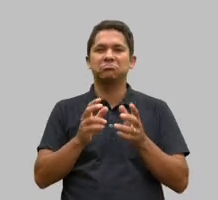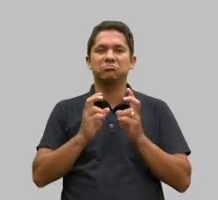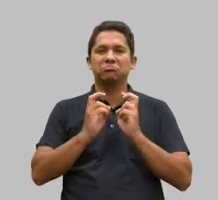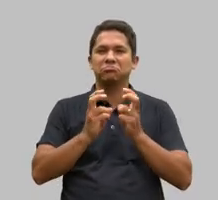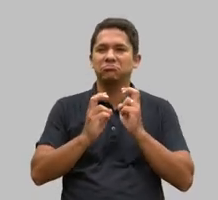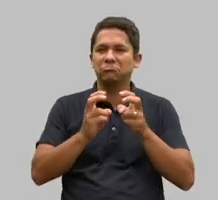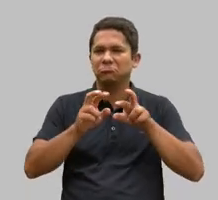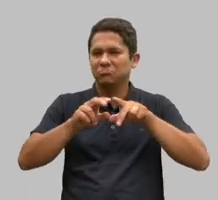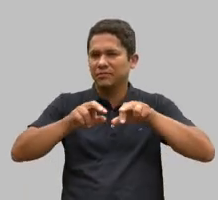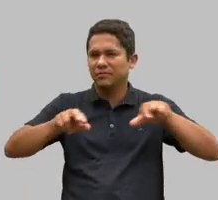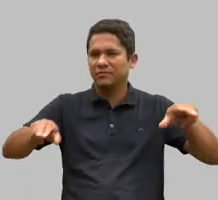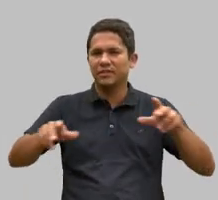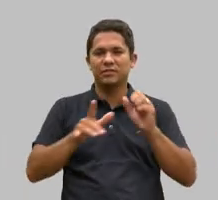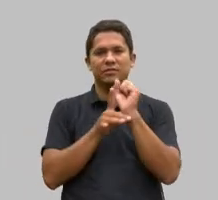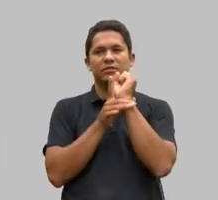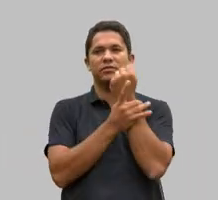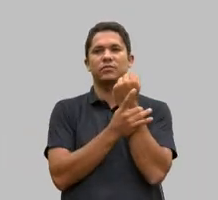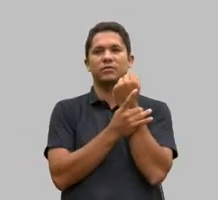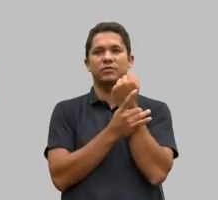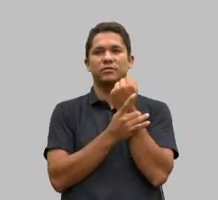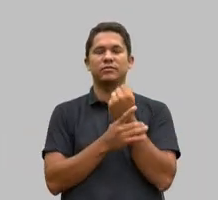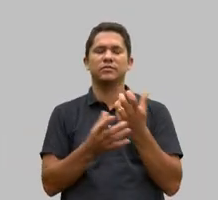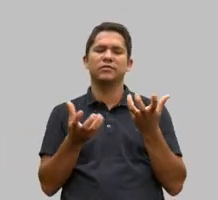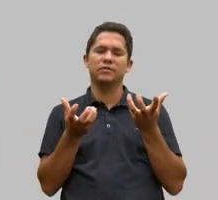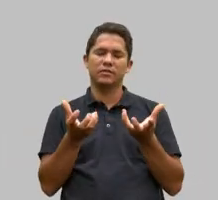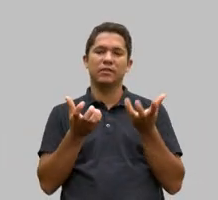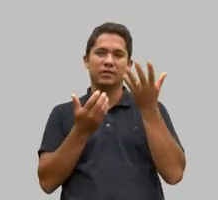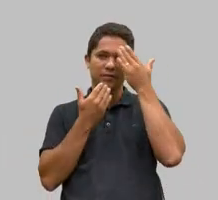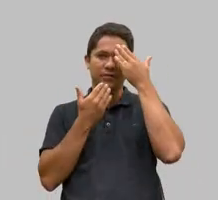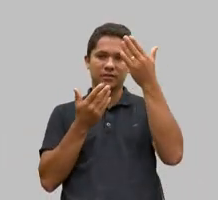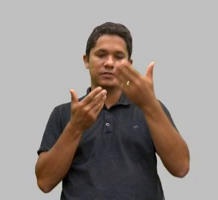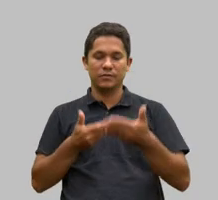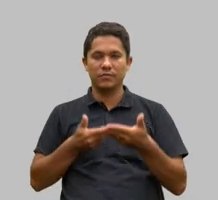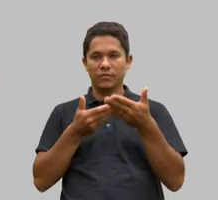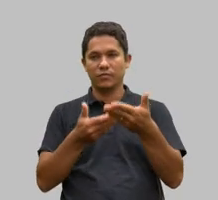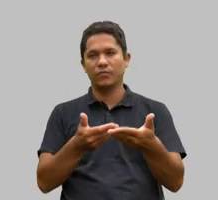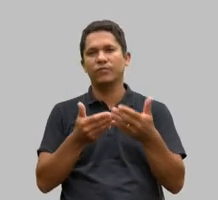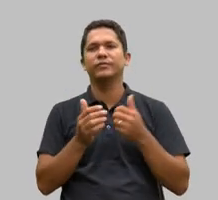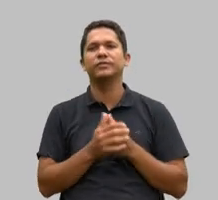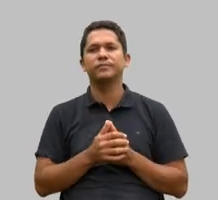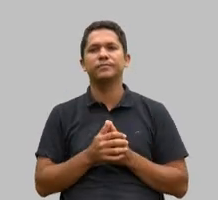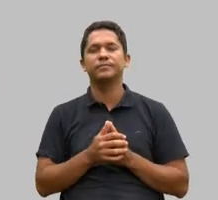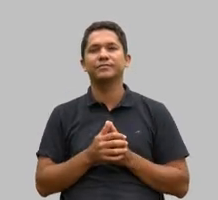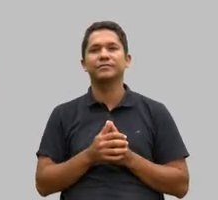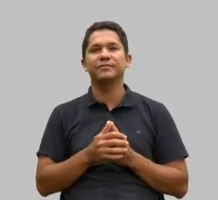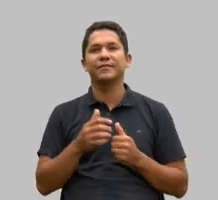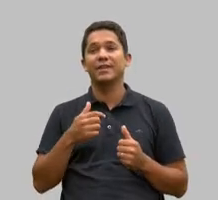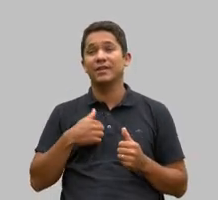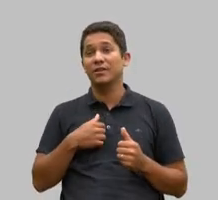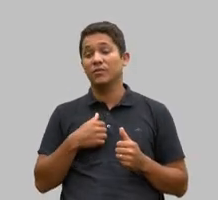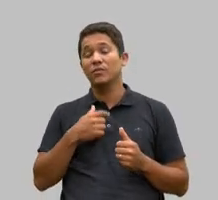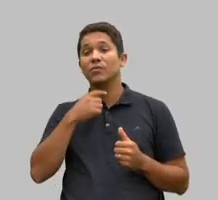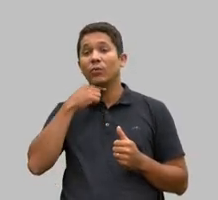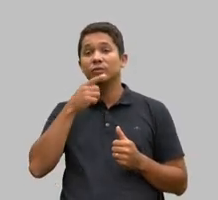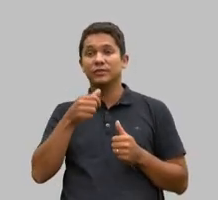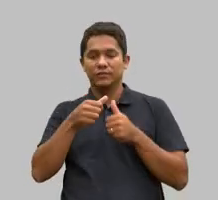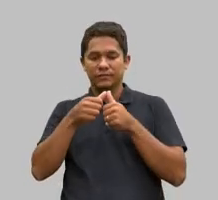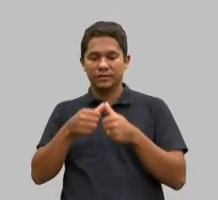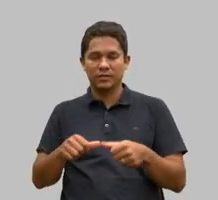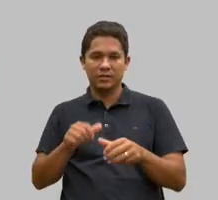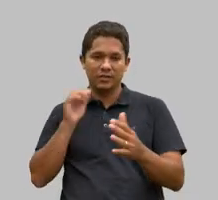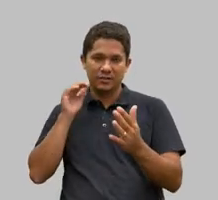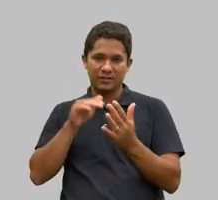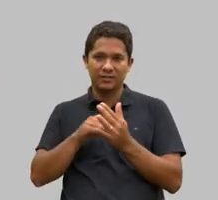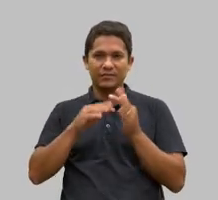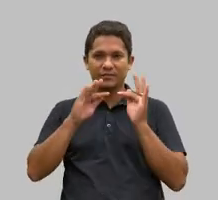Então, da minha parte, só agradecer o convite realmente. Eu realmente não vou conseguir ficar até o final, mas eu faço